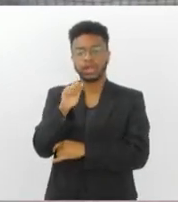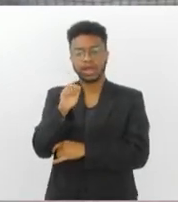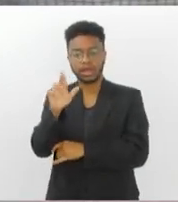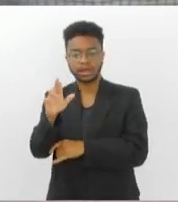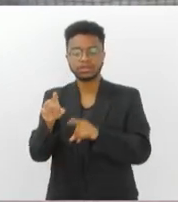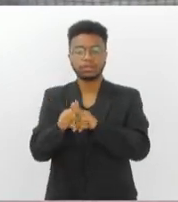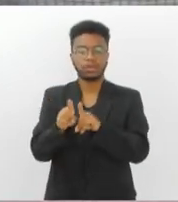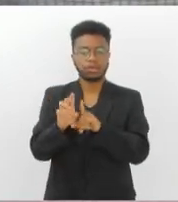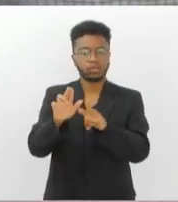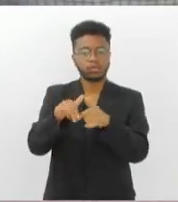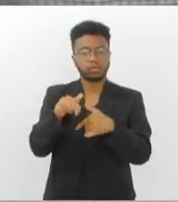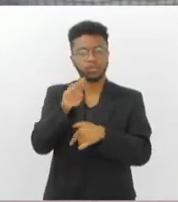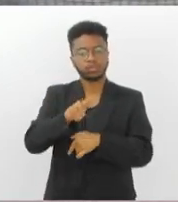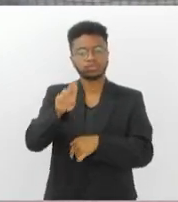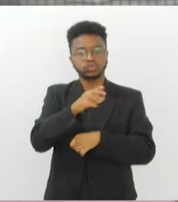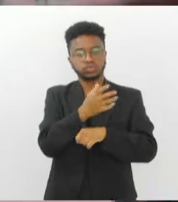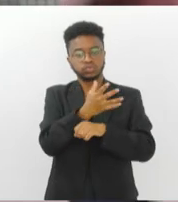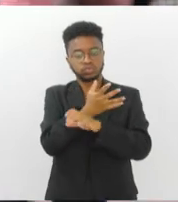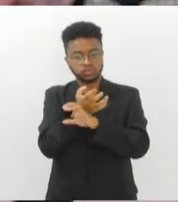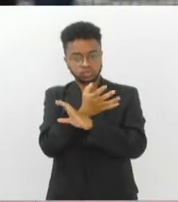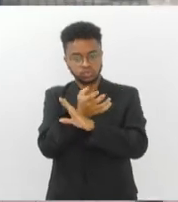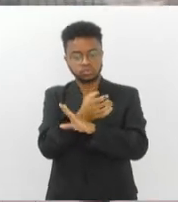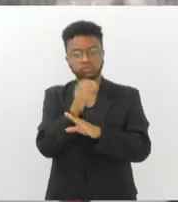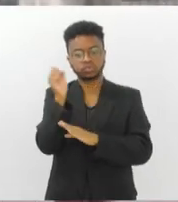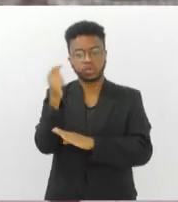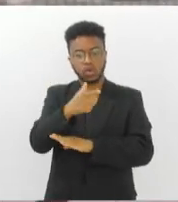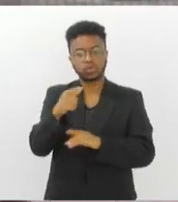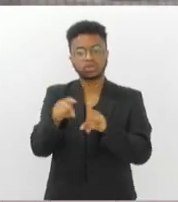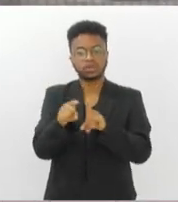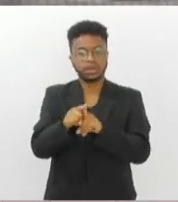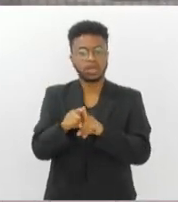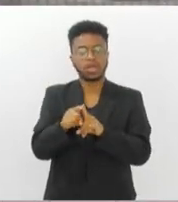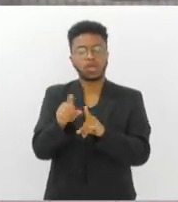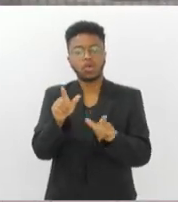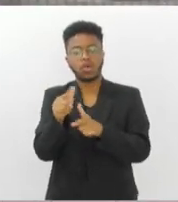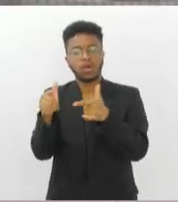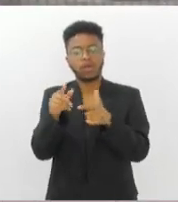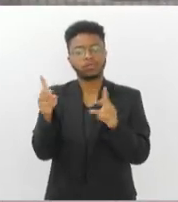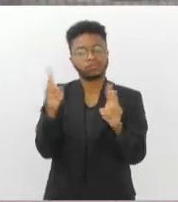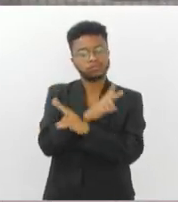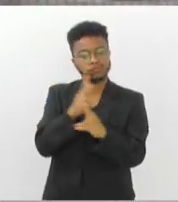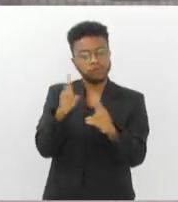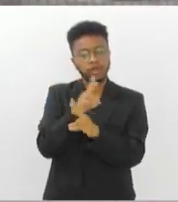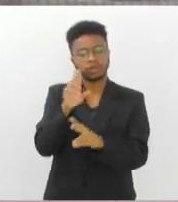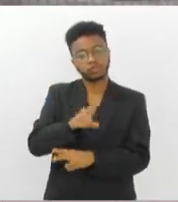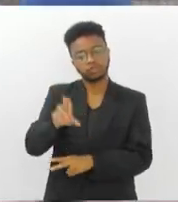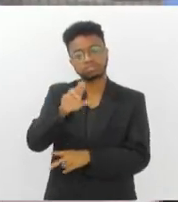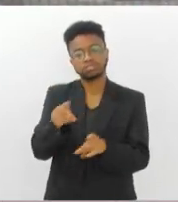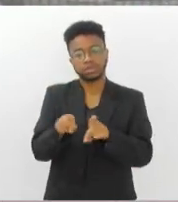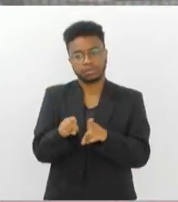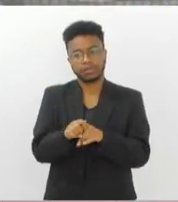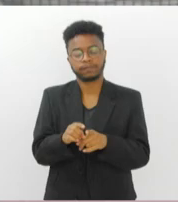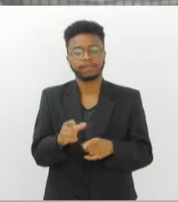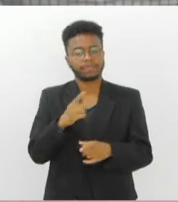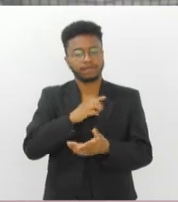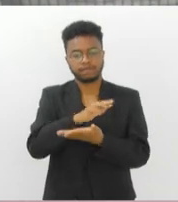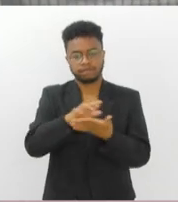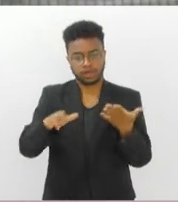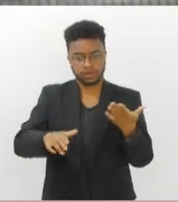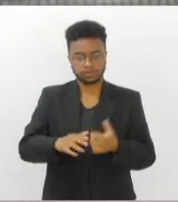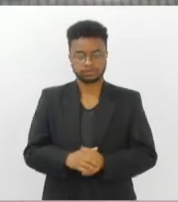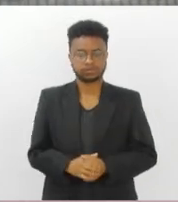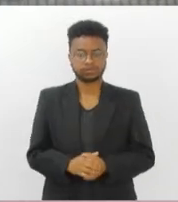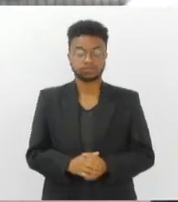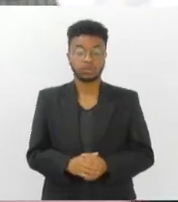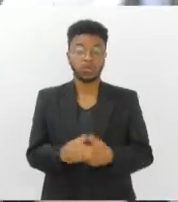futuro, por eólicas offshore. Você tem diversas possibilidades aí com esse mercado de hidrogênio. Muito se fala hoje em